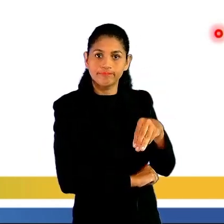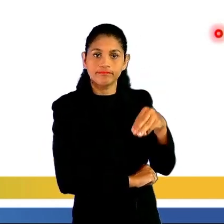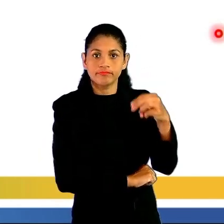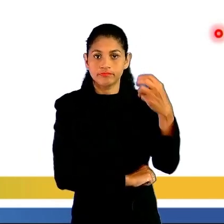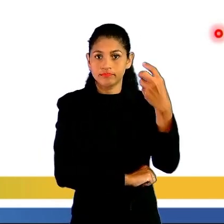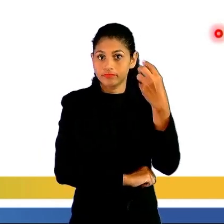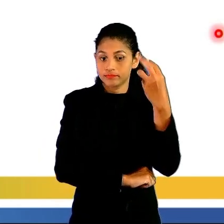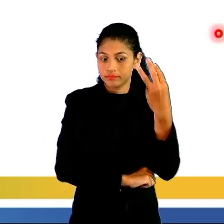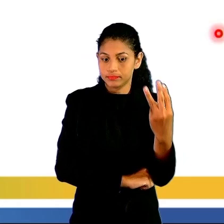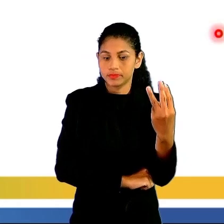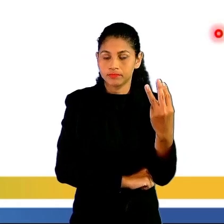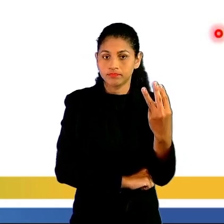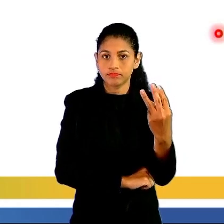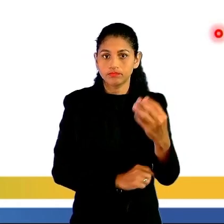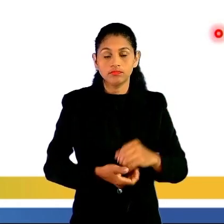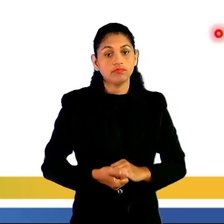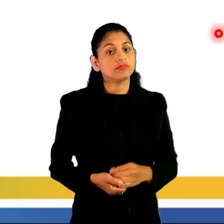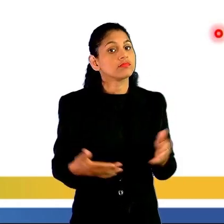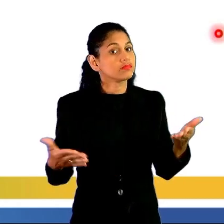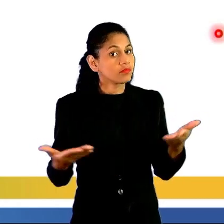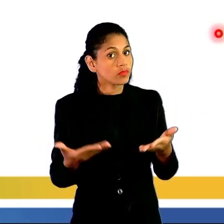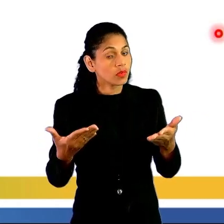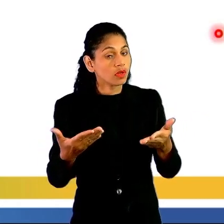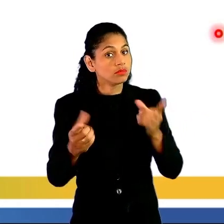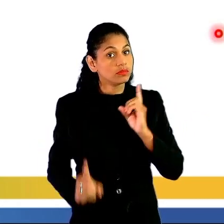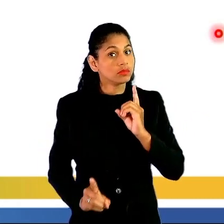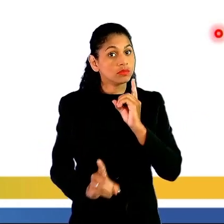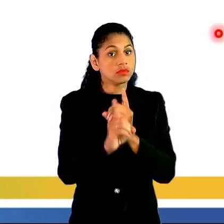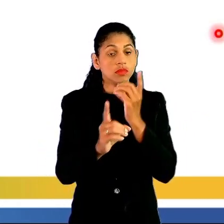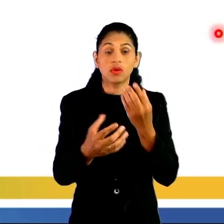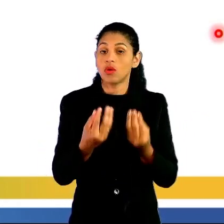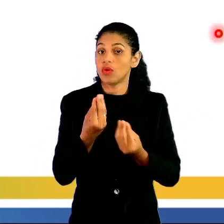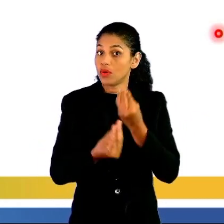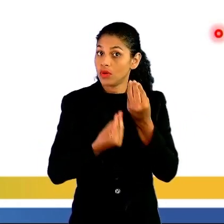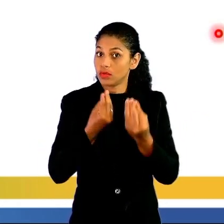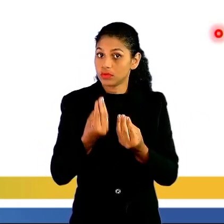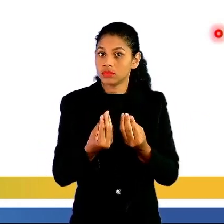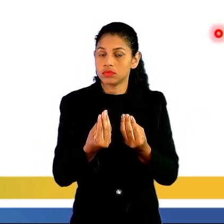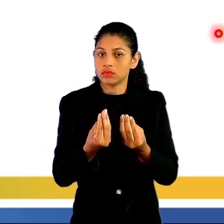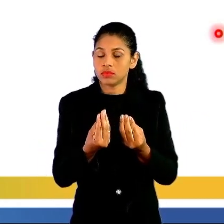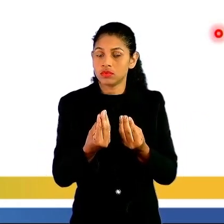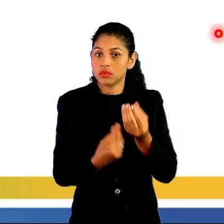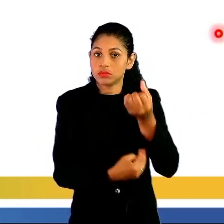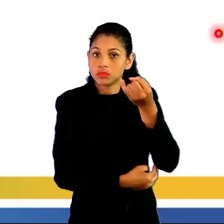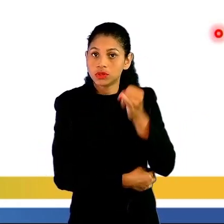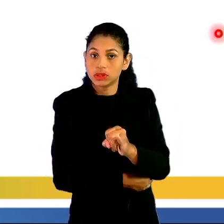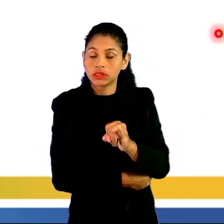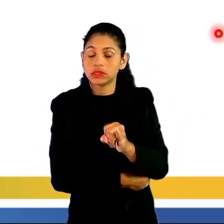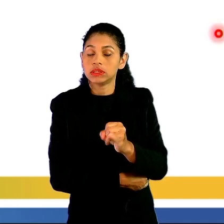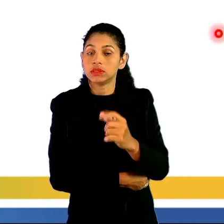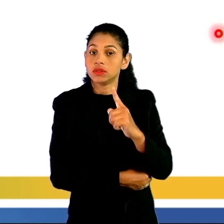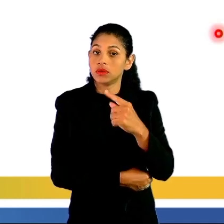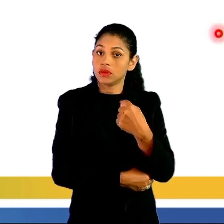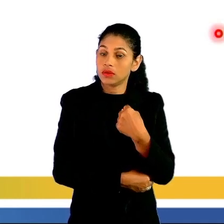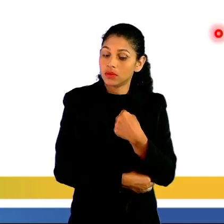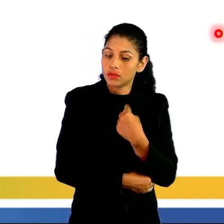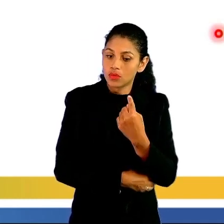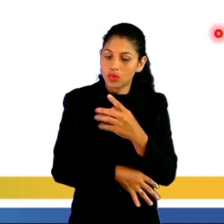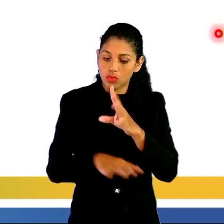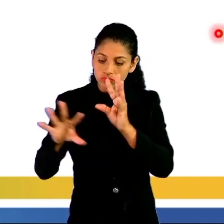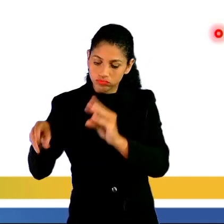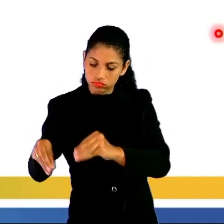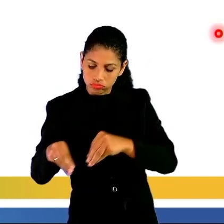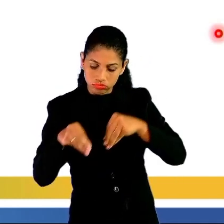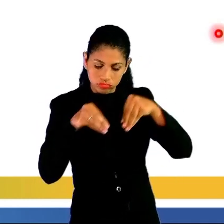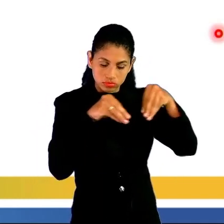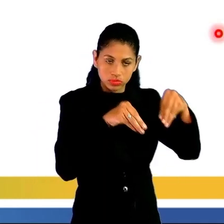como vai ficar essa, se eu transportar do paralelepípedo para o cilindro,